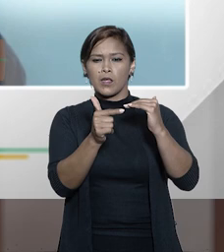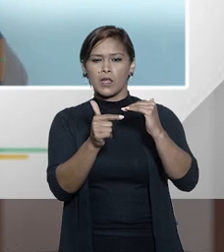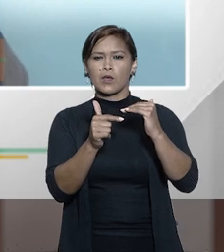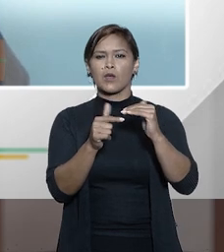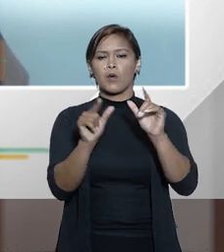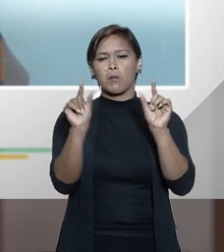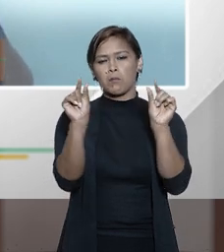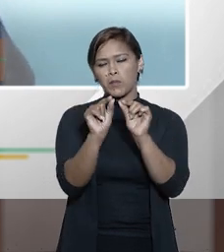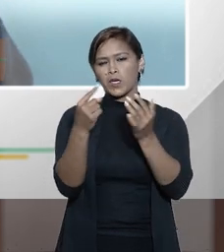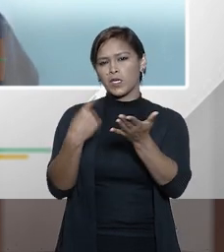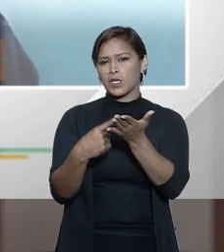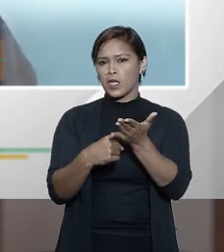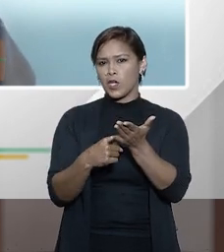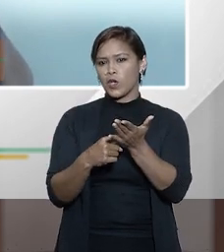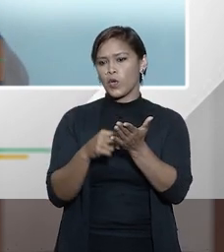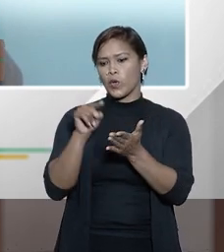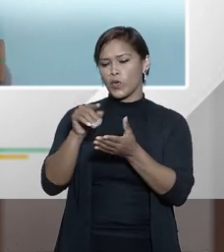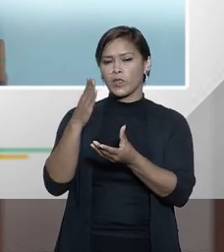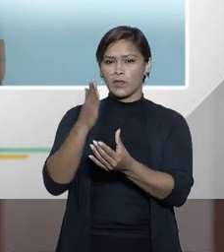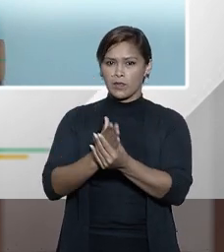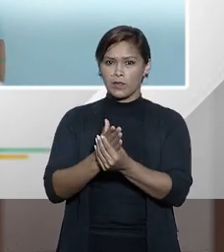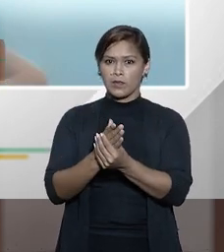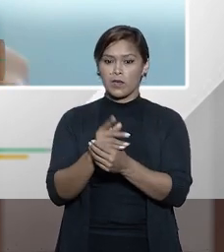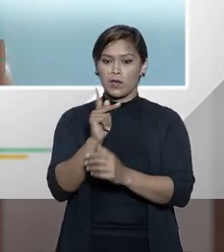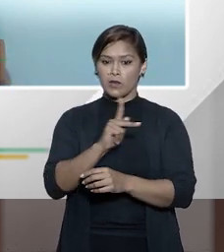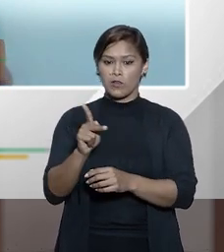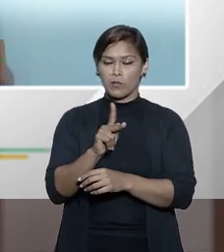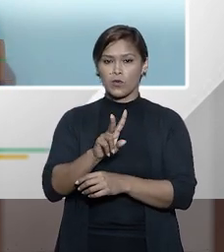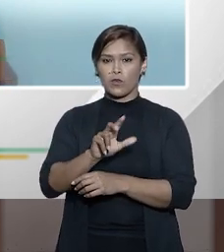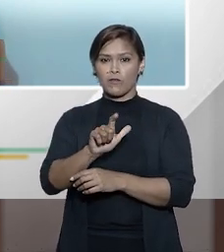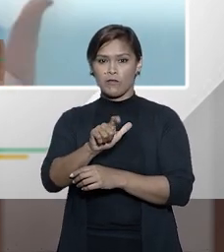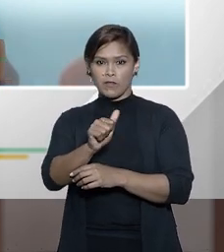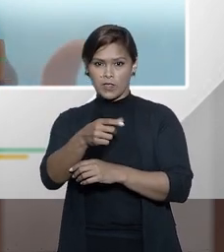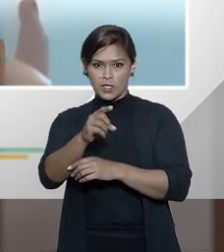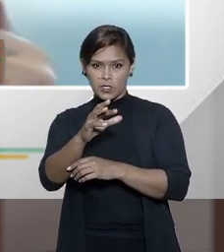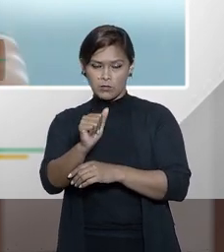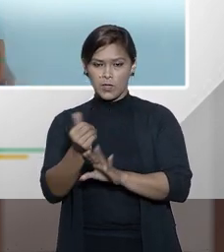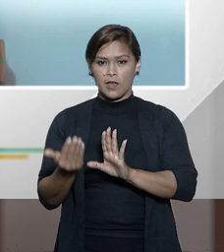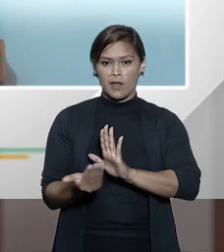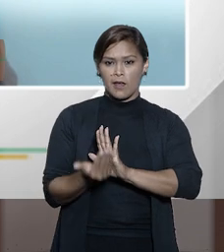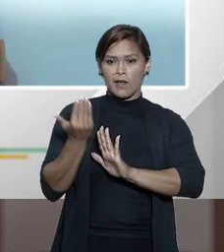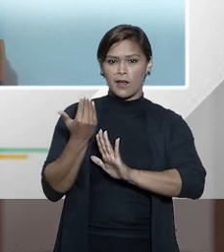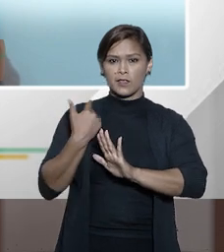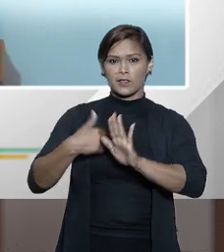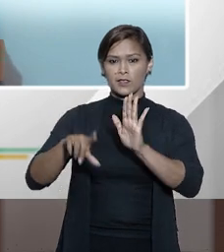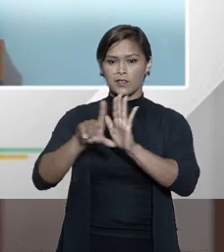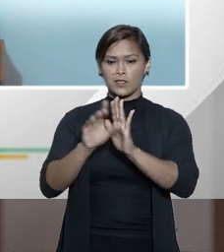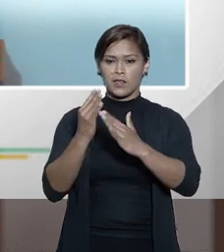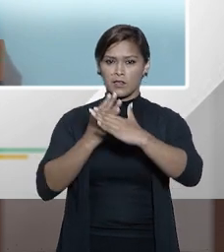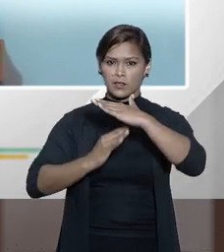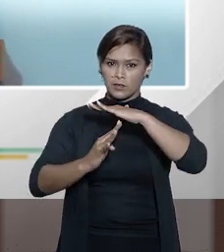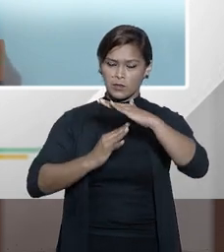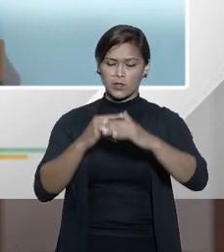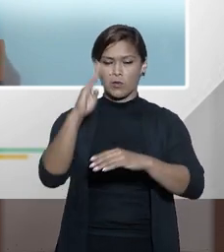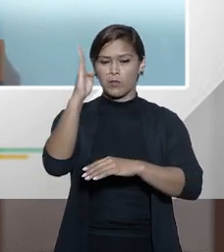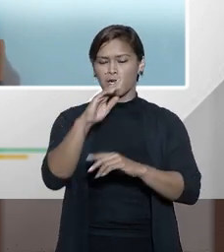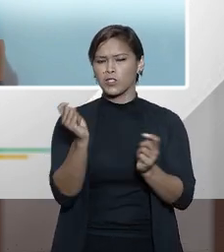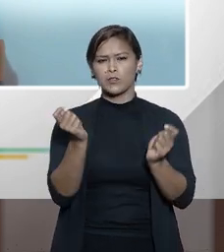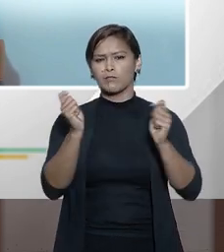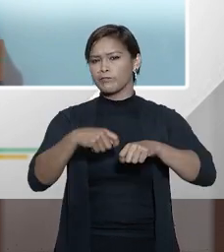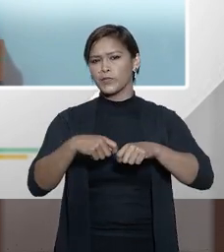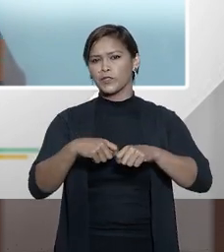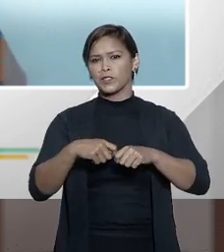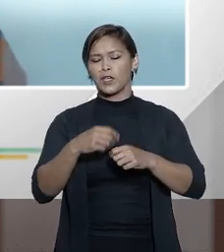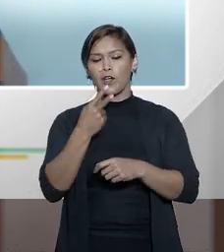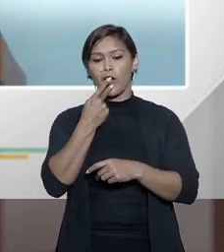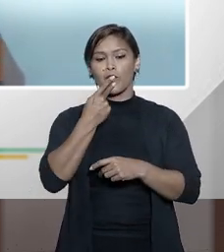como um mini acordo naquele caso como disse o professor Vladimir antes da da lei de migração o Brasil não podia